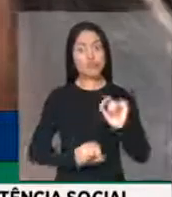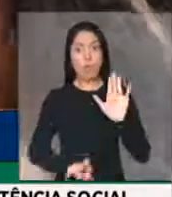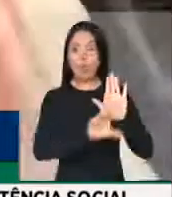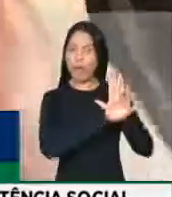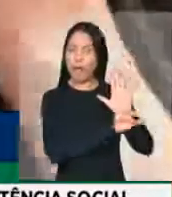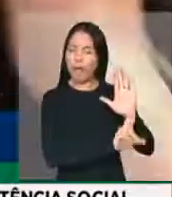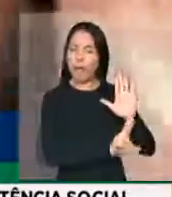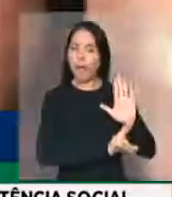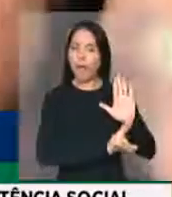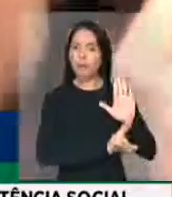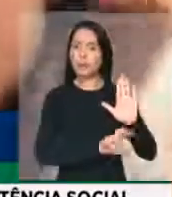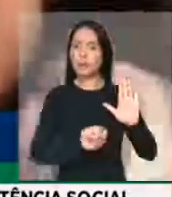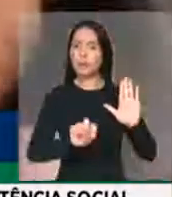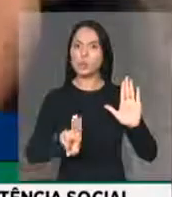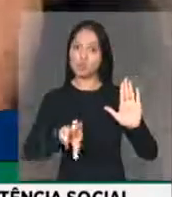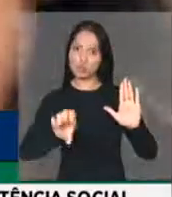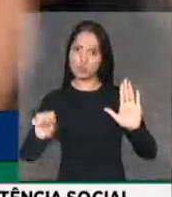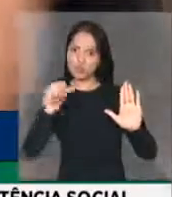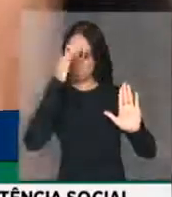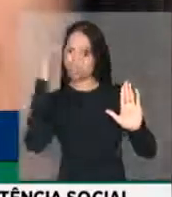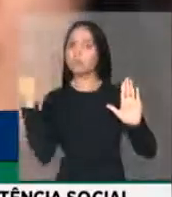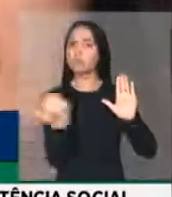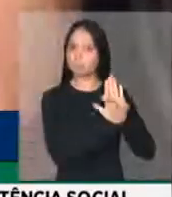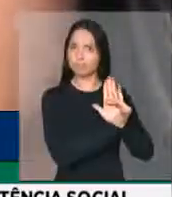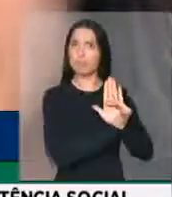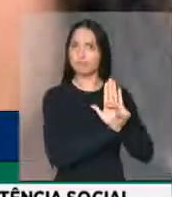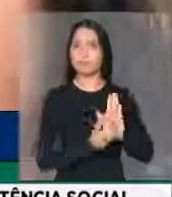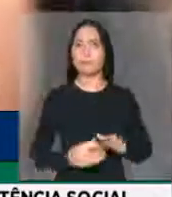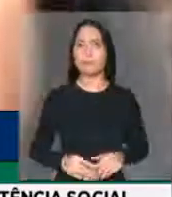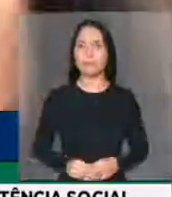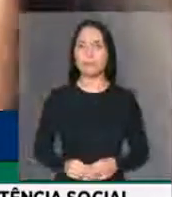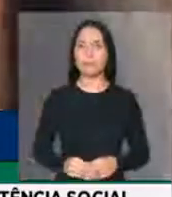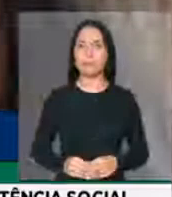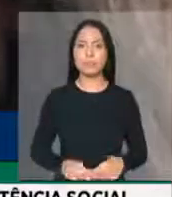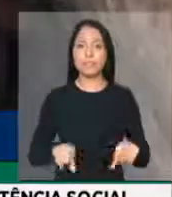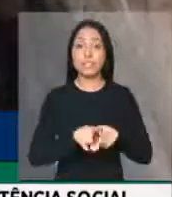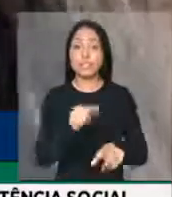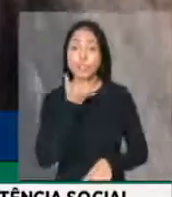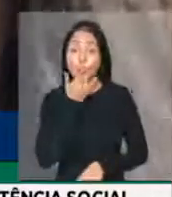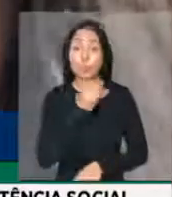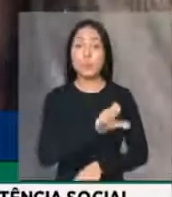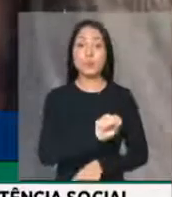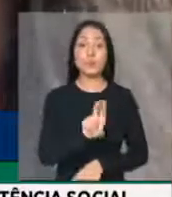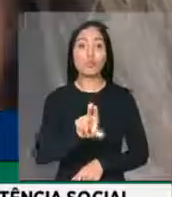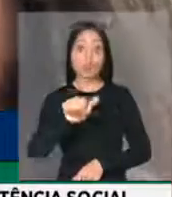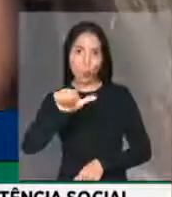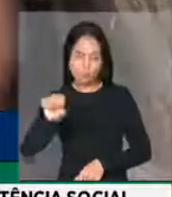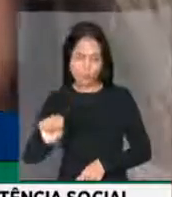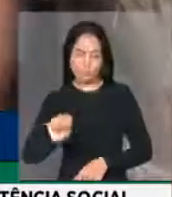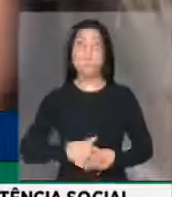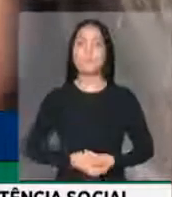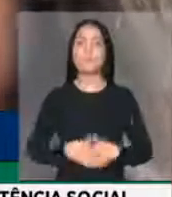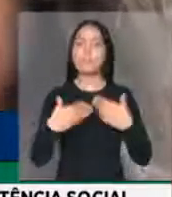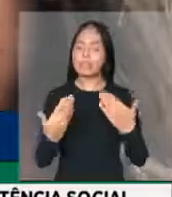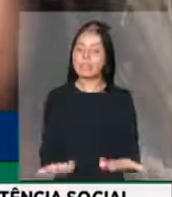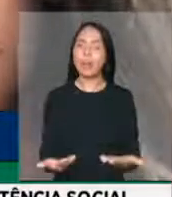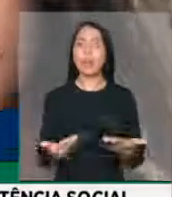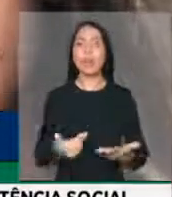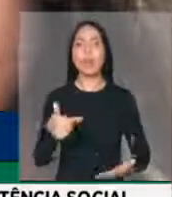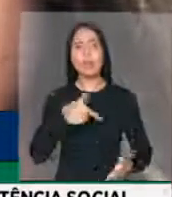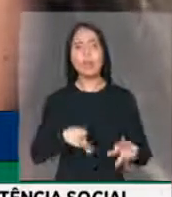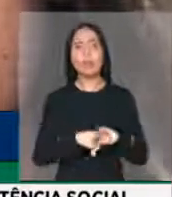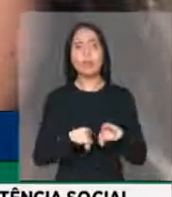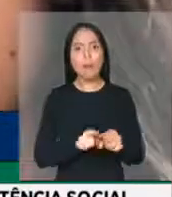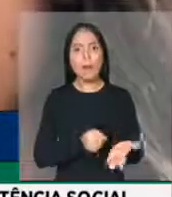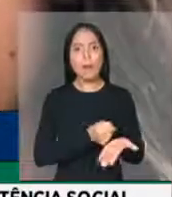expedidos pelo Sistema Único de Assistência Social, desculpa as suas, a inclusão desses recursos financeiros no plano de